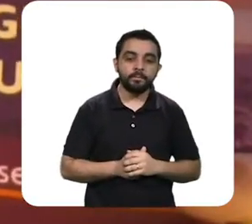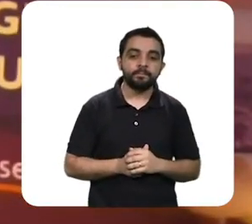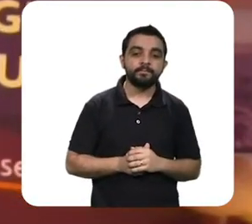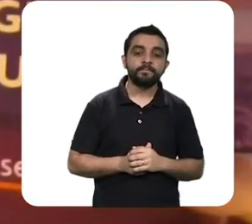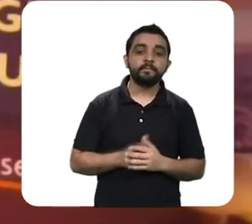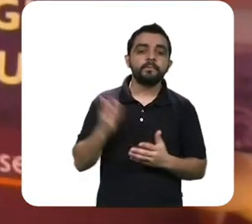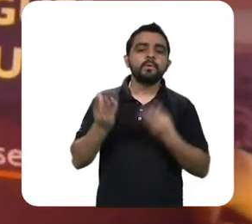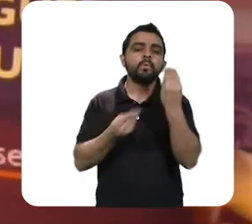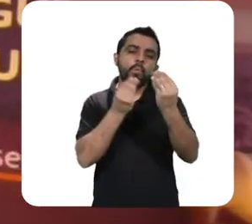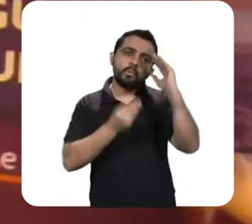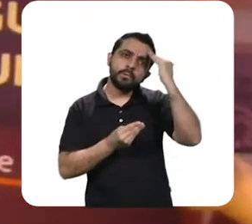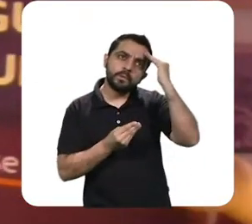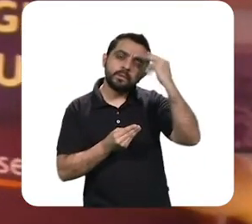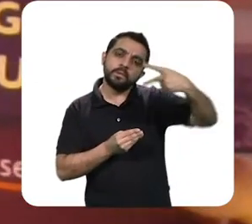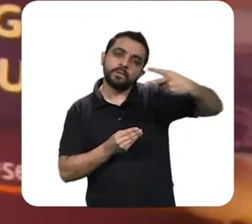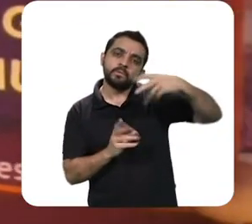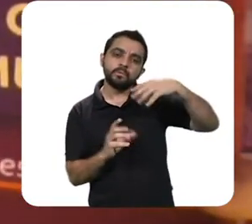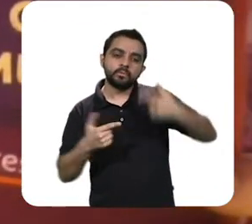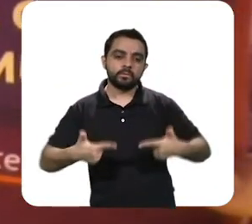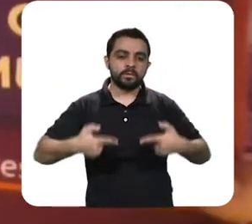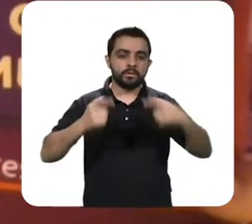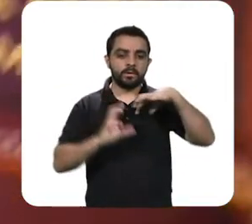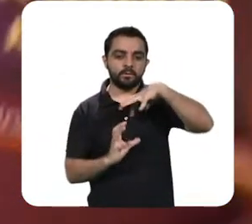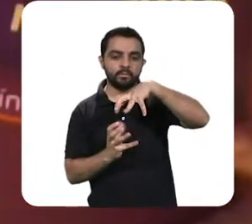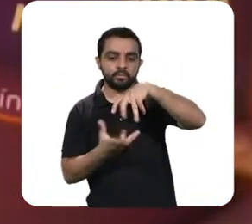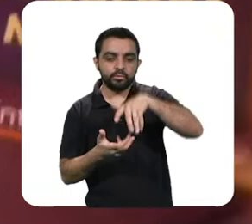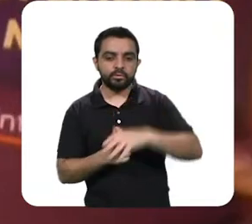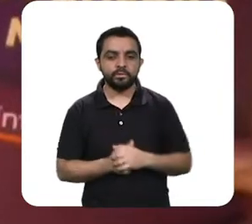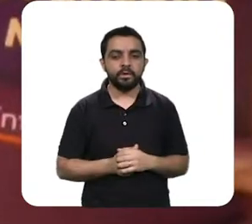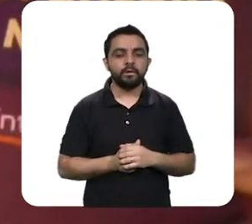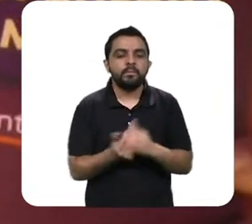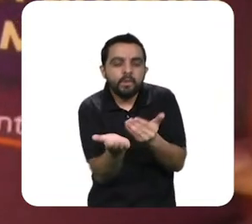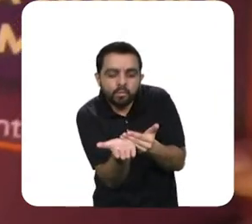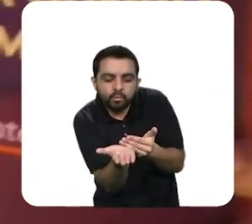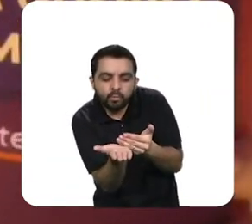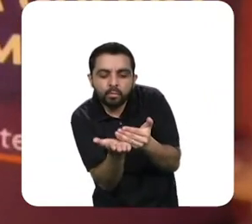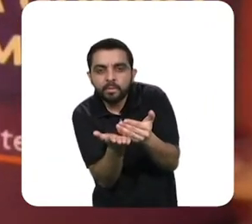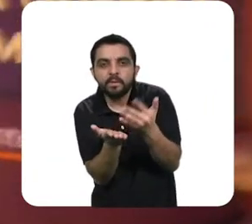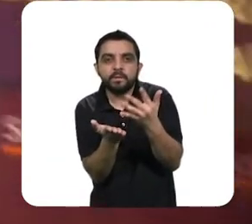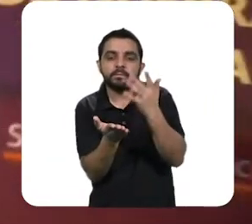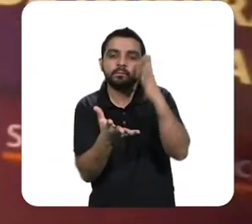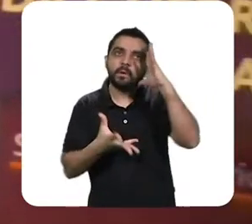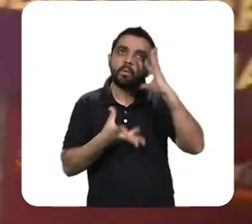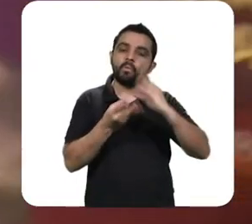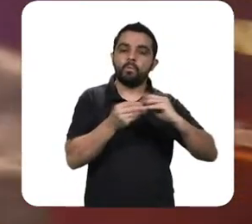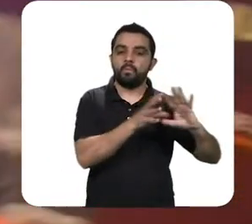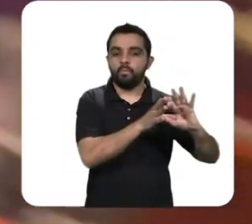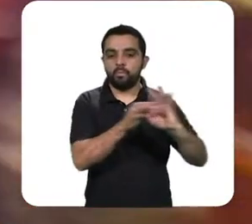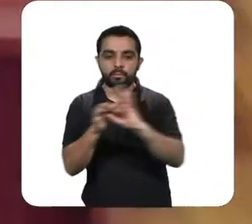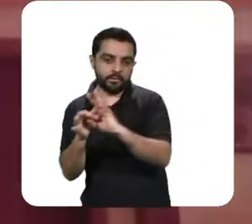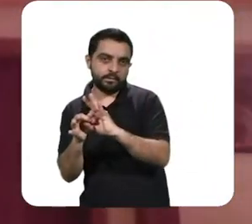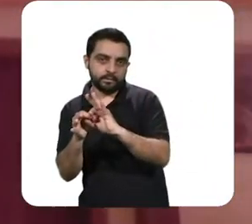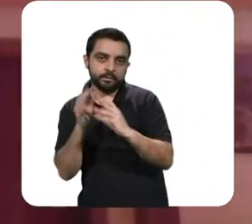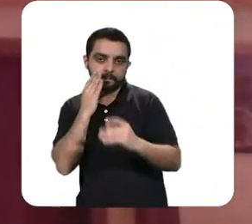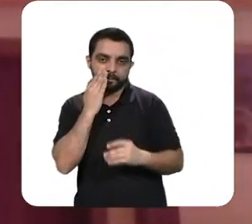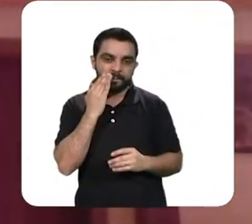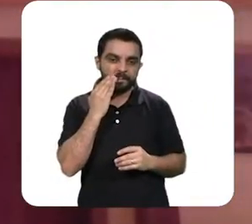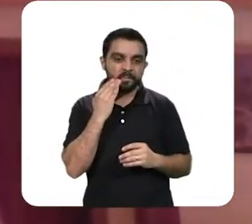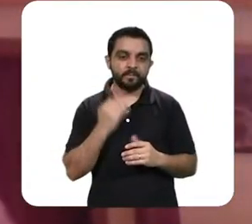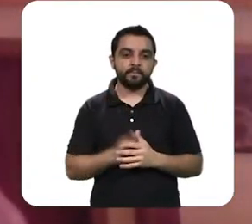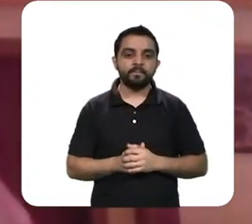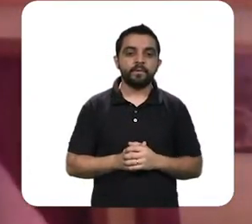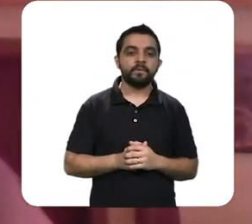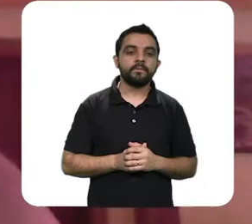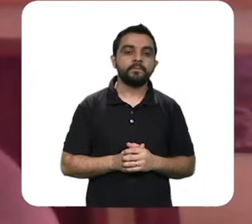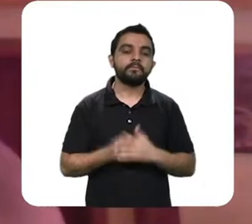-se para entender a Segunda Guerra Mundial. Um livro que eu reputo assim, como introdutório, um livro de divulgação mesmo. Eu mesmo nunca tinha